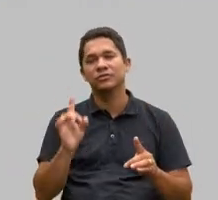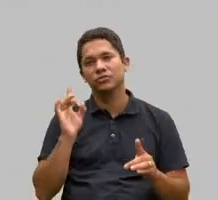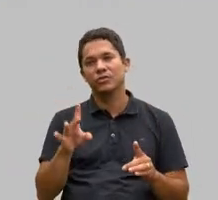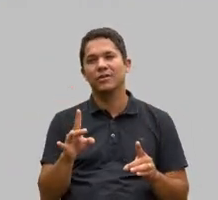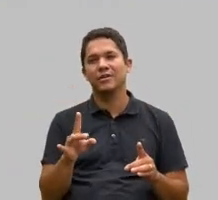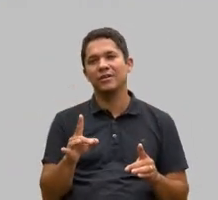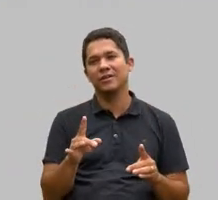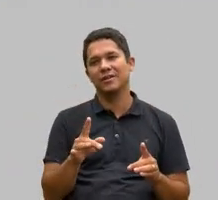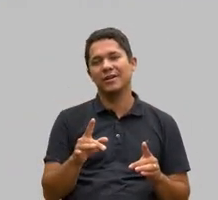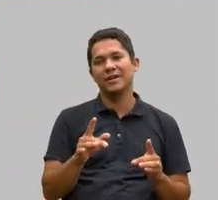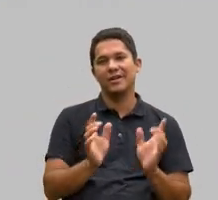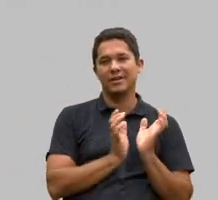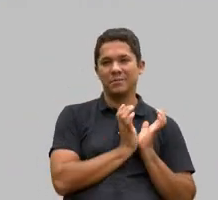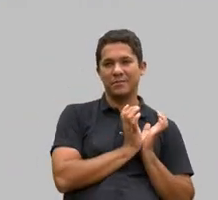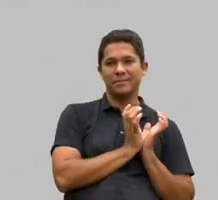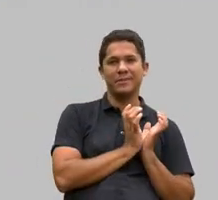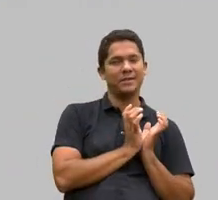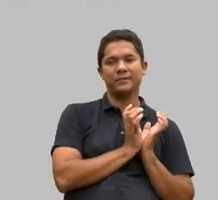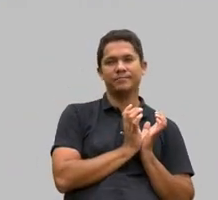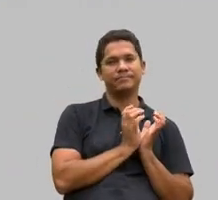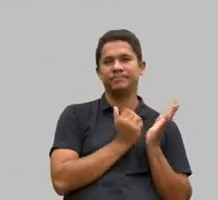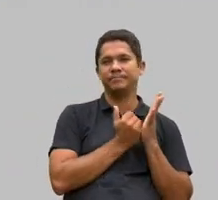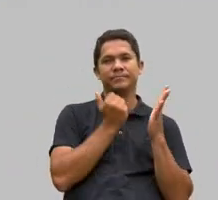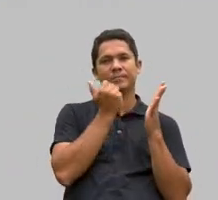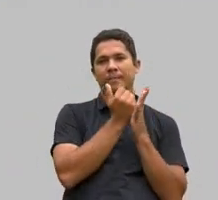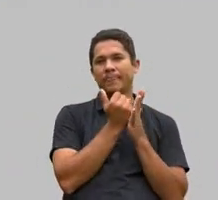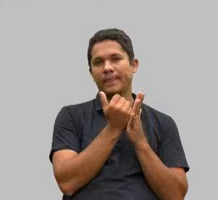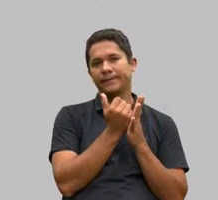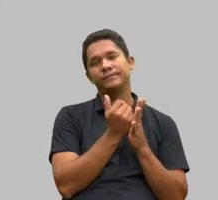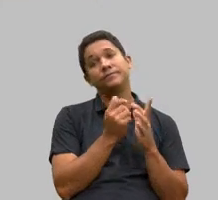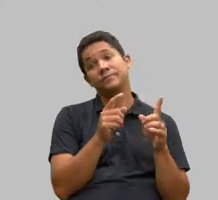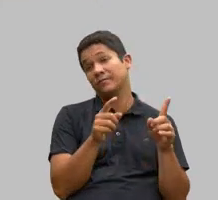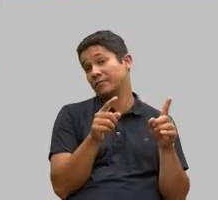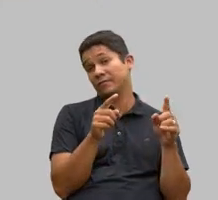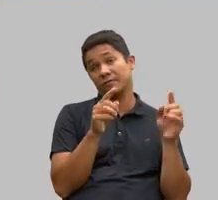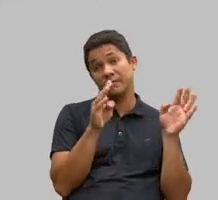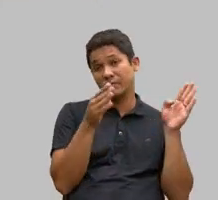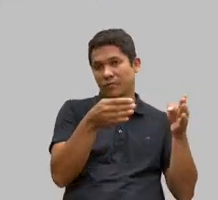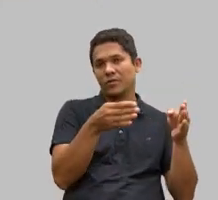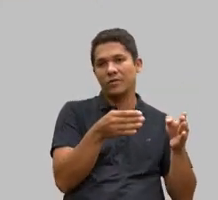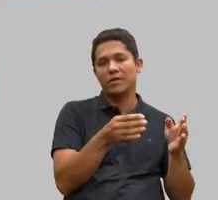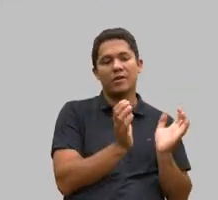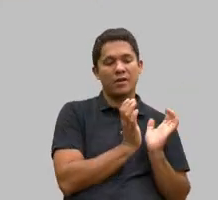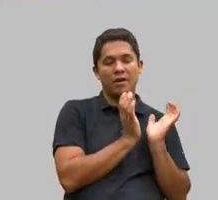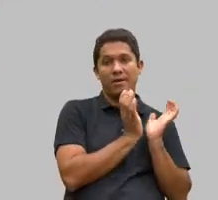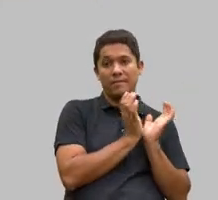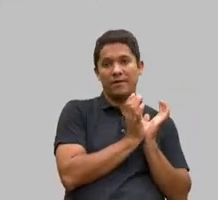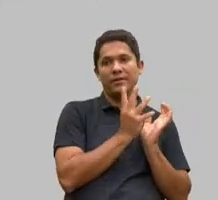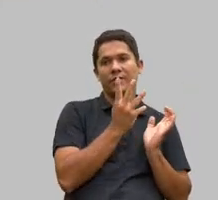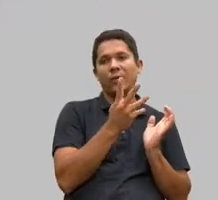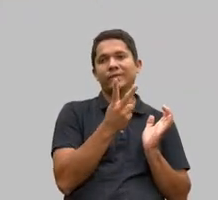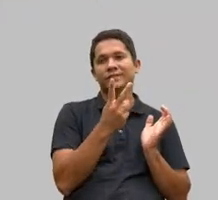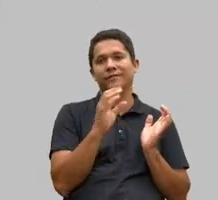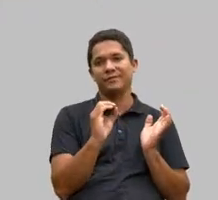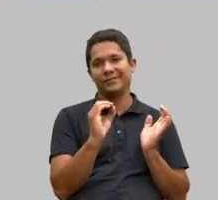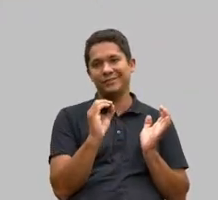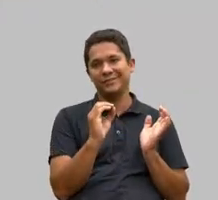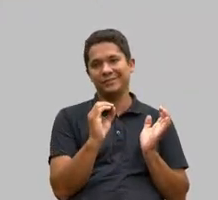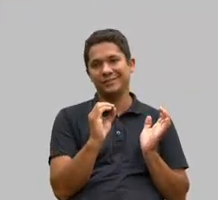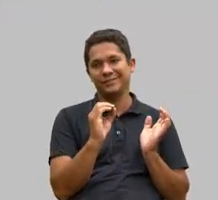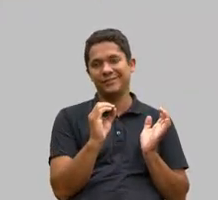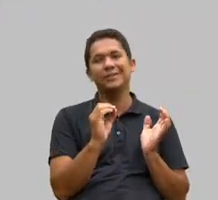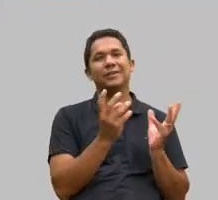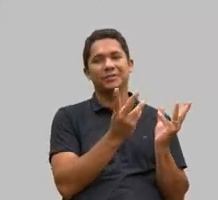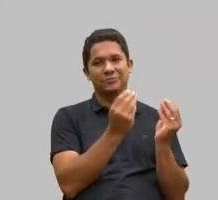diversas organizações no Estado de Minas Gerais, as APAI especificamente são 420 APAI, são muitas pessoas envolvidas,